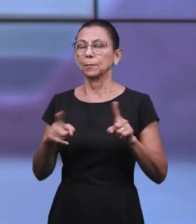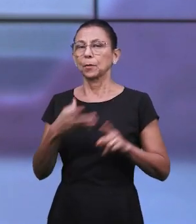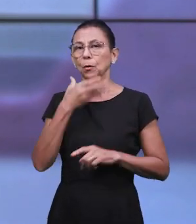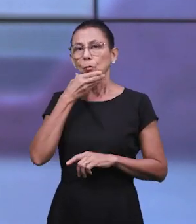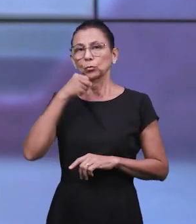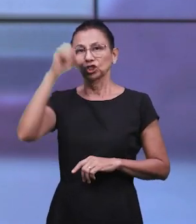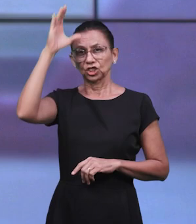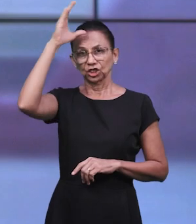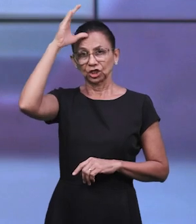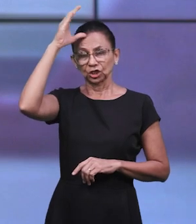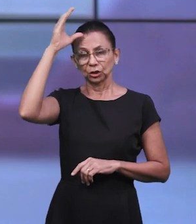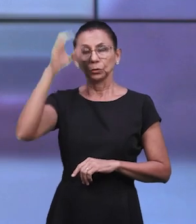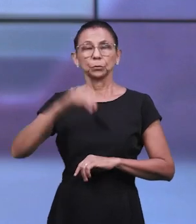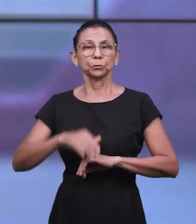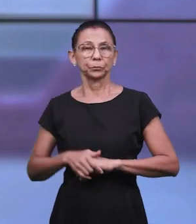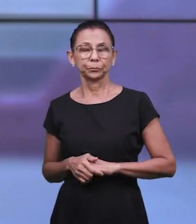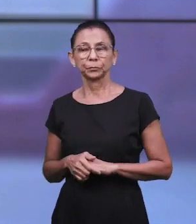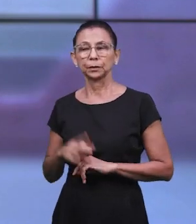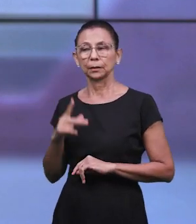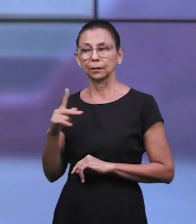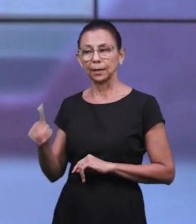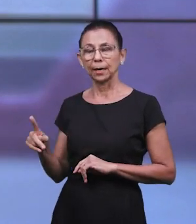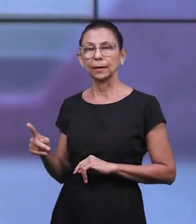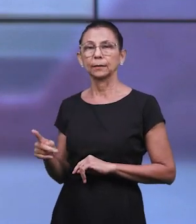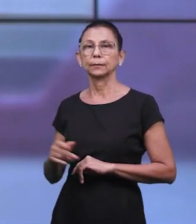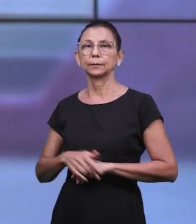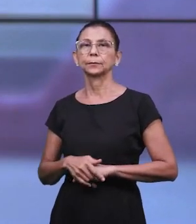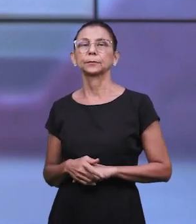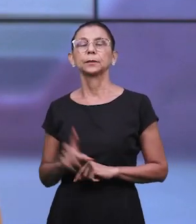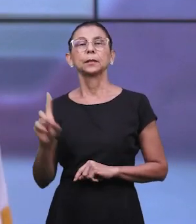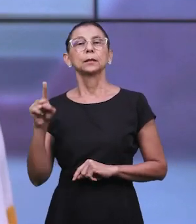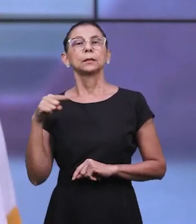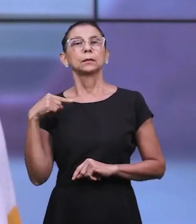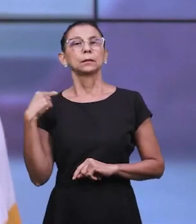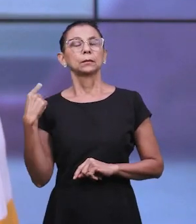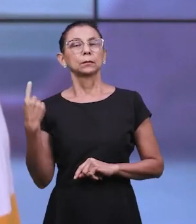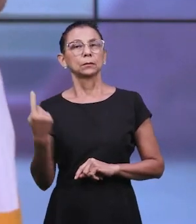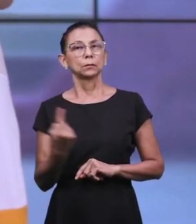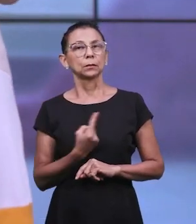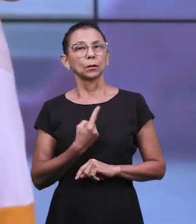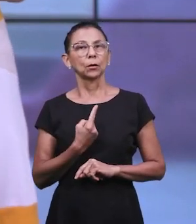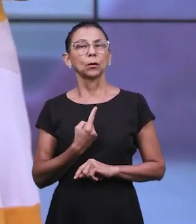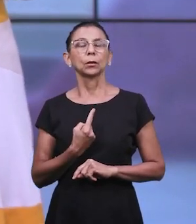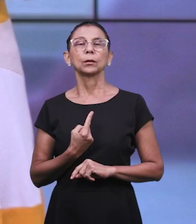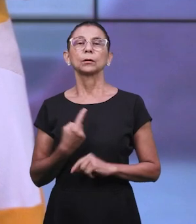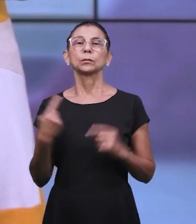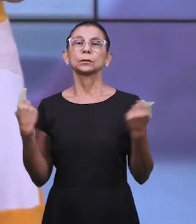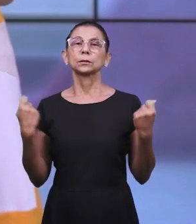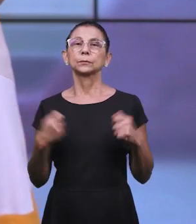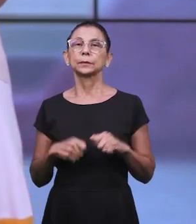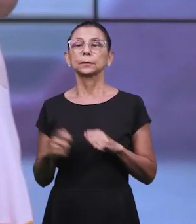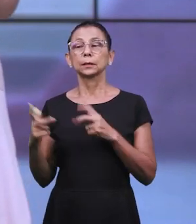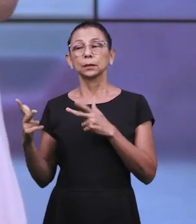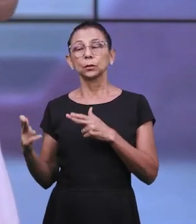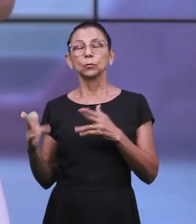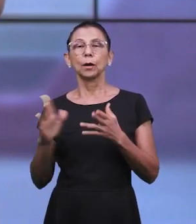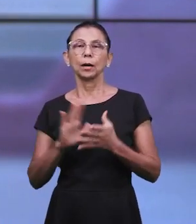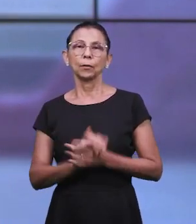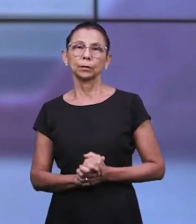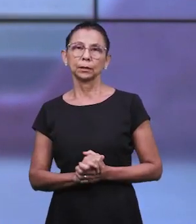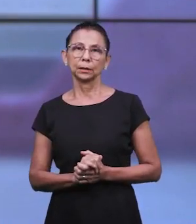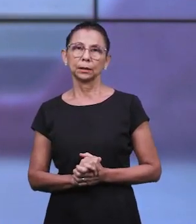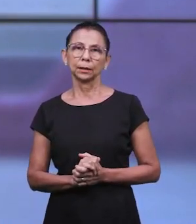Mardoqueu nos ensina que, como pais, nós precisamos instruir. Instruir é ensinar.